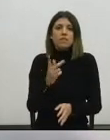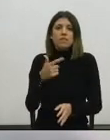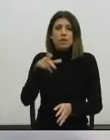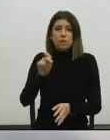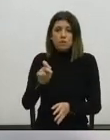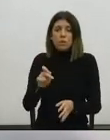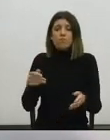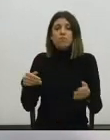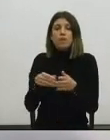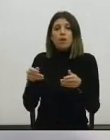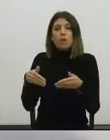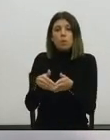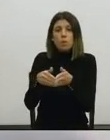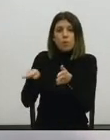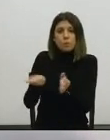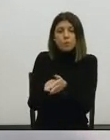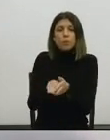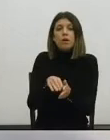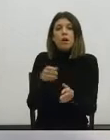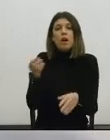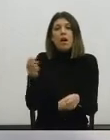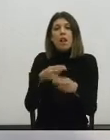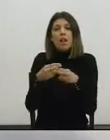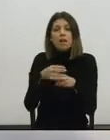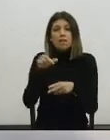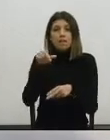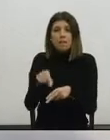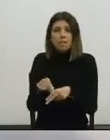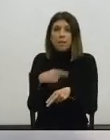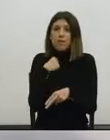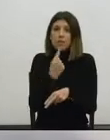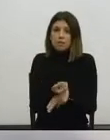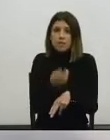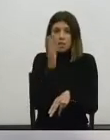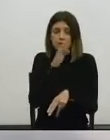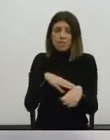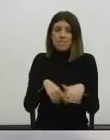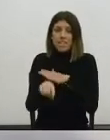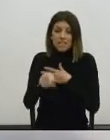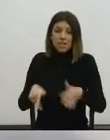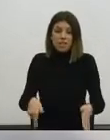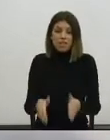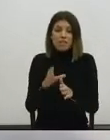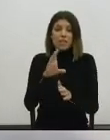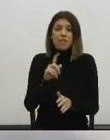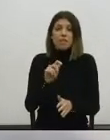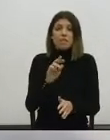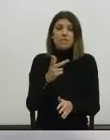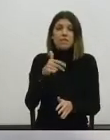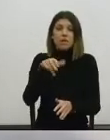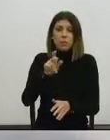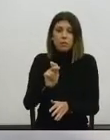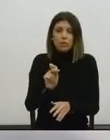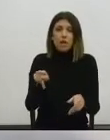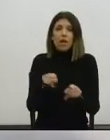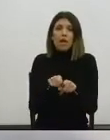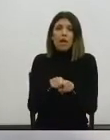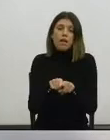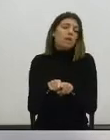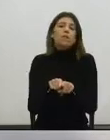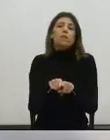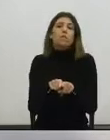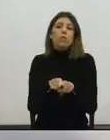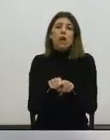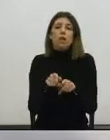Alcântara. E agora, uns segundos finais para dizer que fazer isto na Avenida de Ceuta não significa criar nenhuma